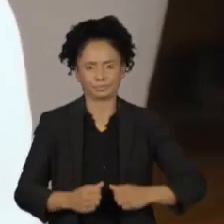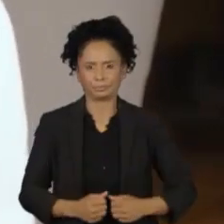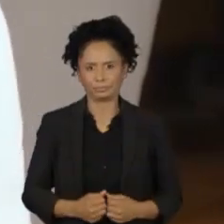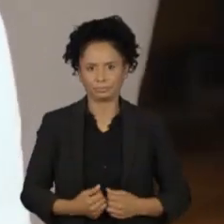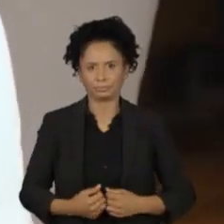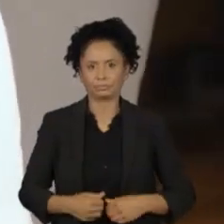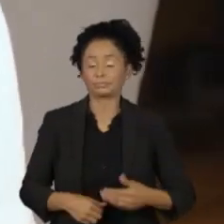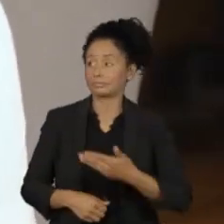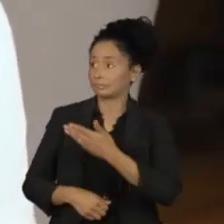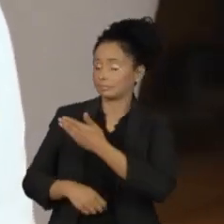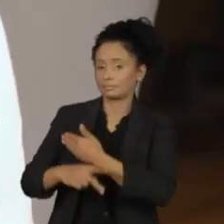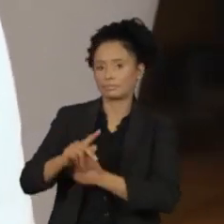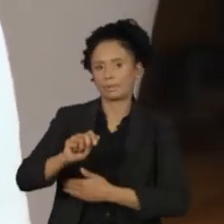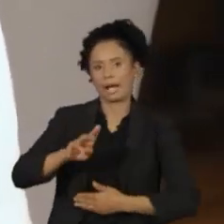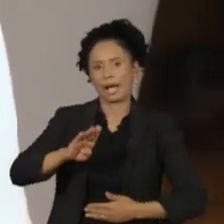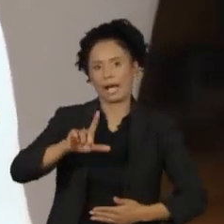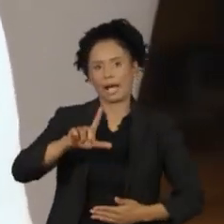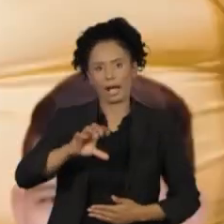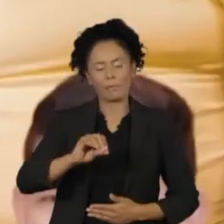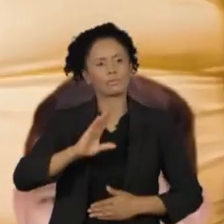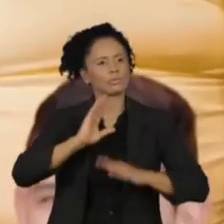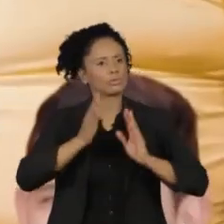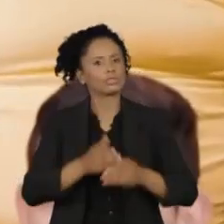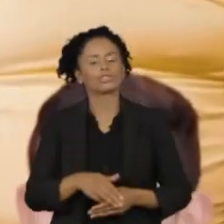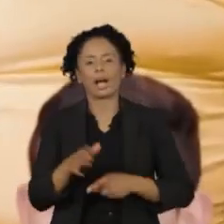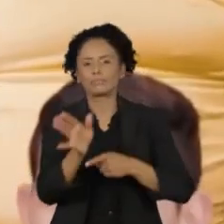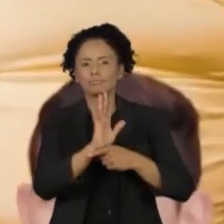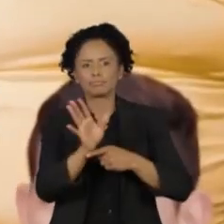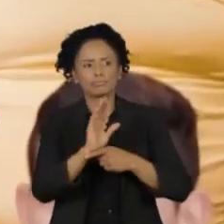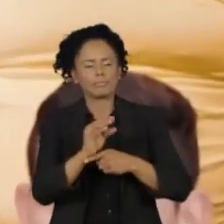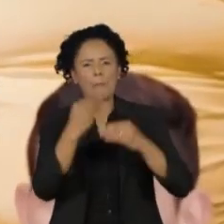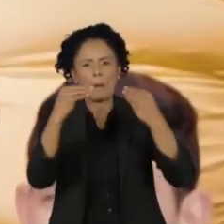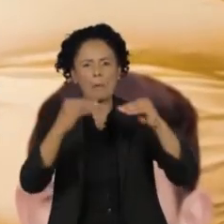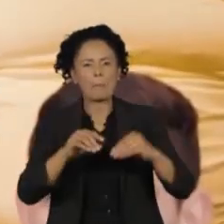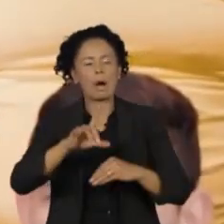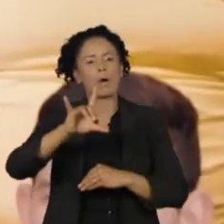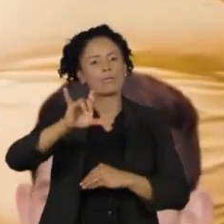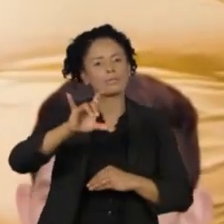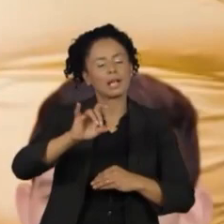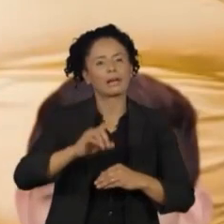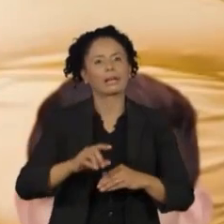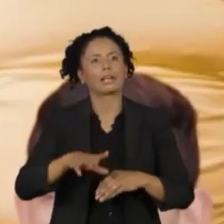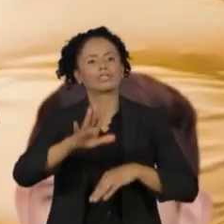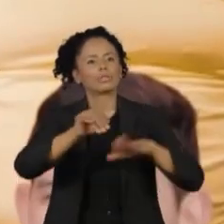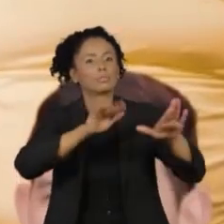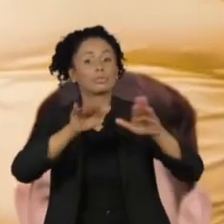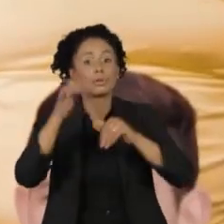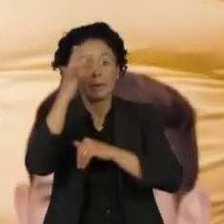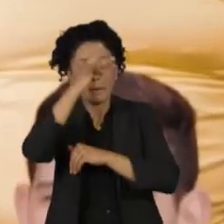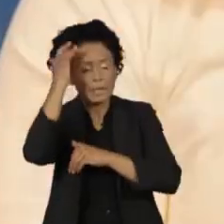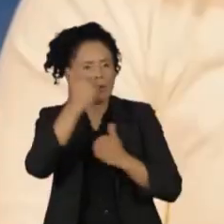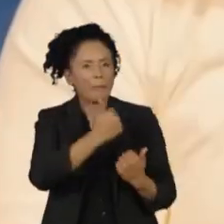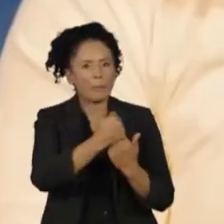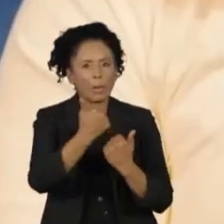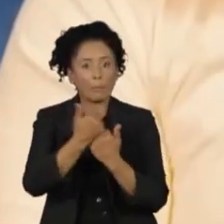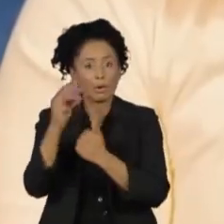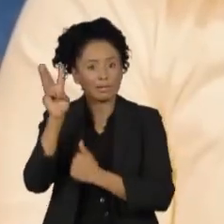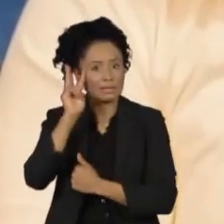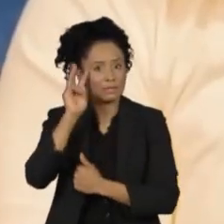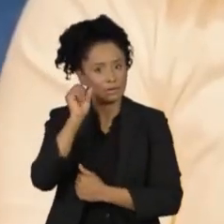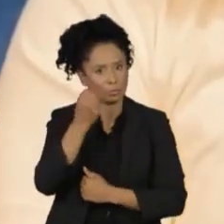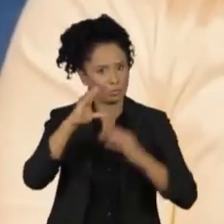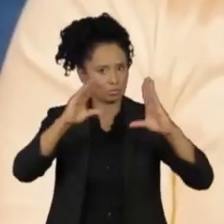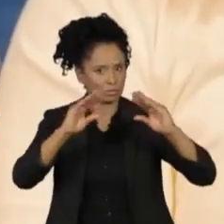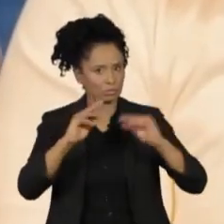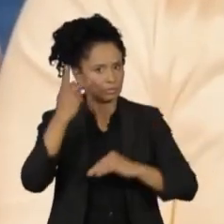Pablo Marçal, do PROS, publicou um vídeo no Instagram mobilizando apoiadores para o lançamento da campanha na terça-feira, às 8 da noite,